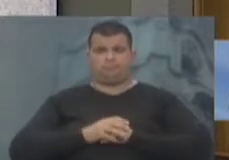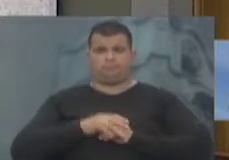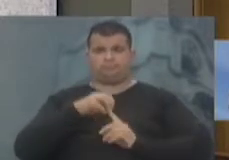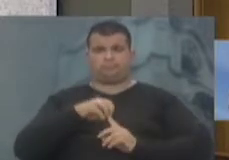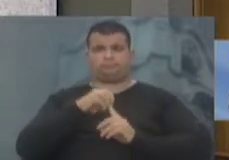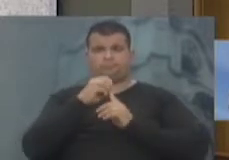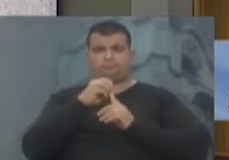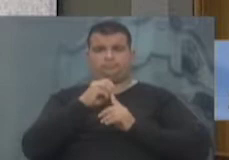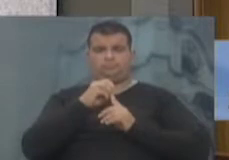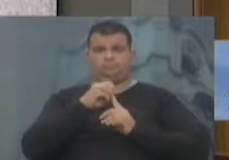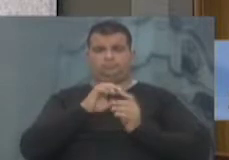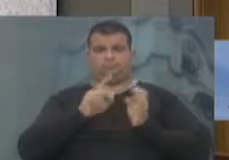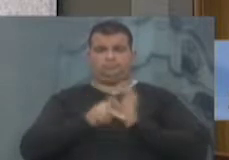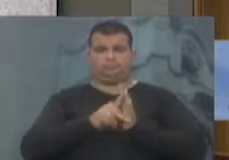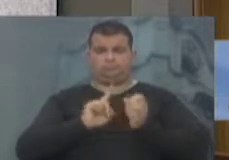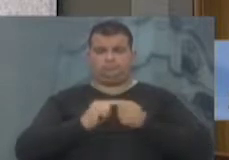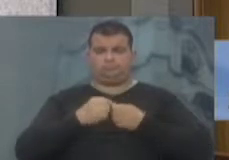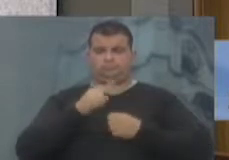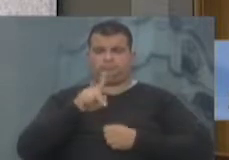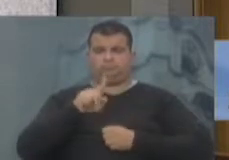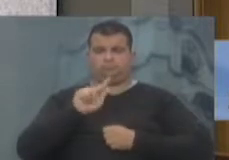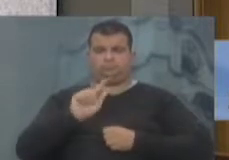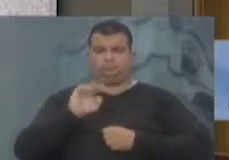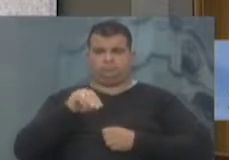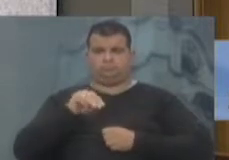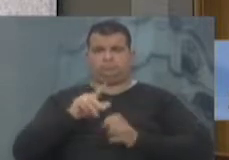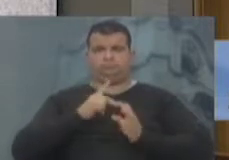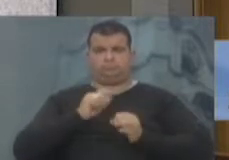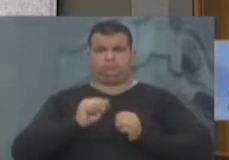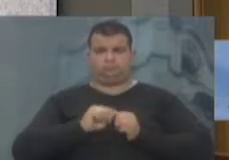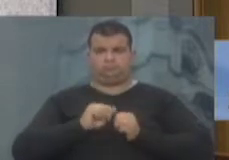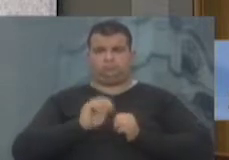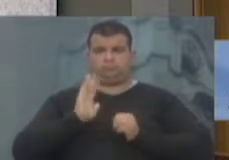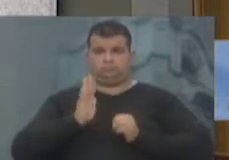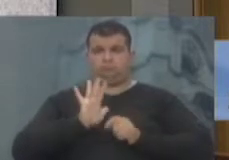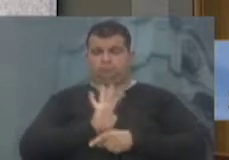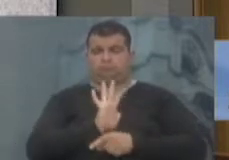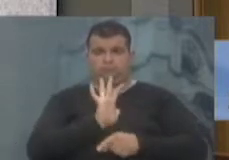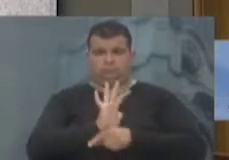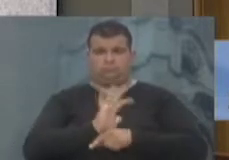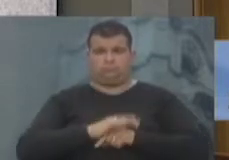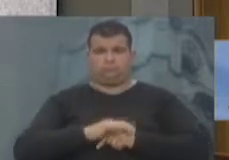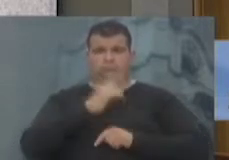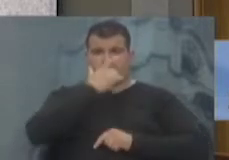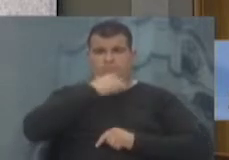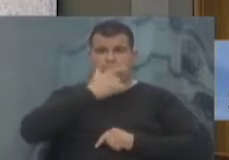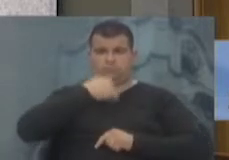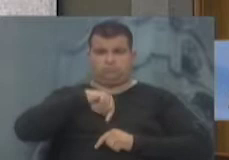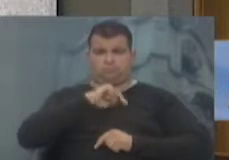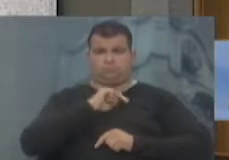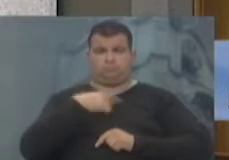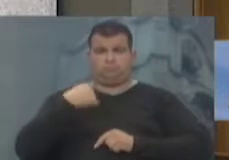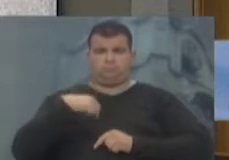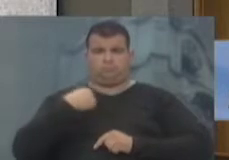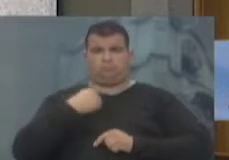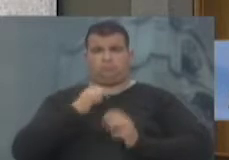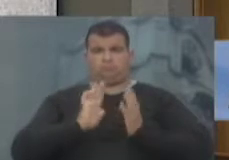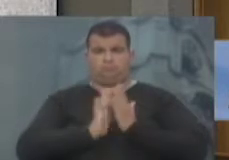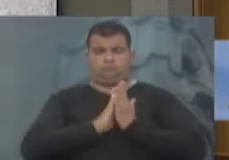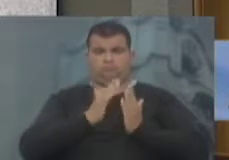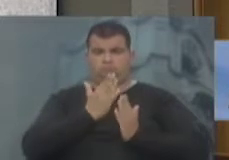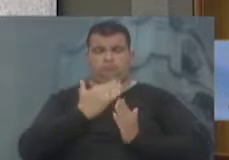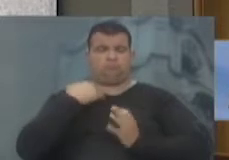Procuradoria do município já está fazendo a defesa. Acho que nós devemos ir lá